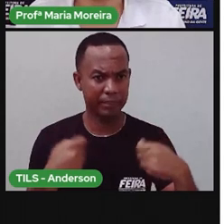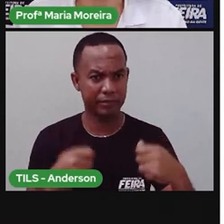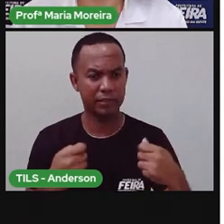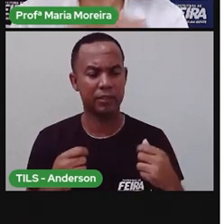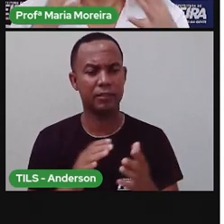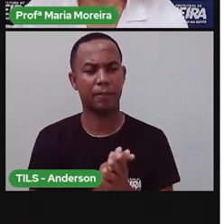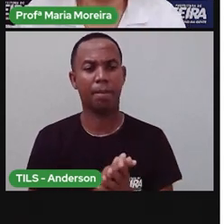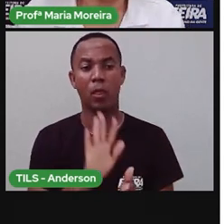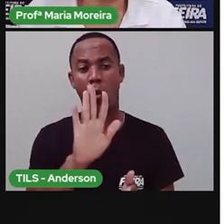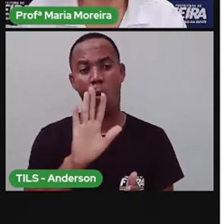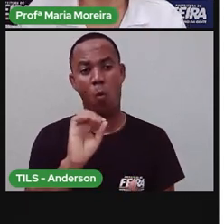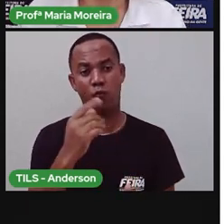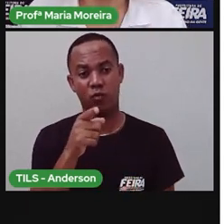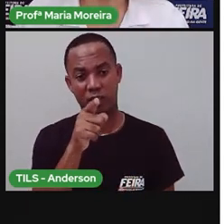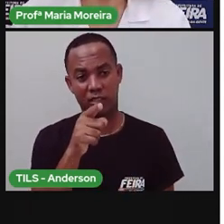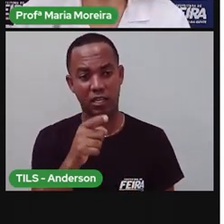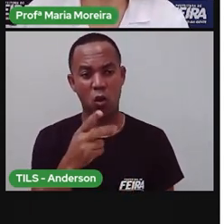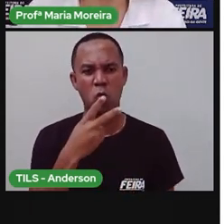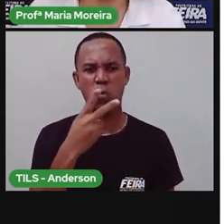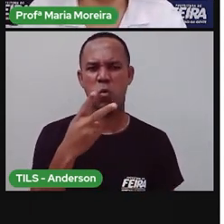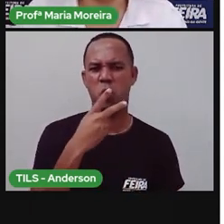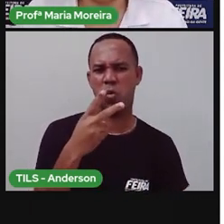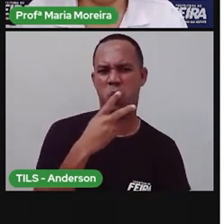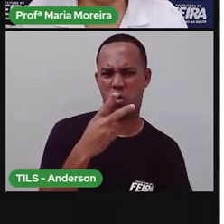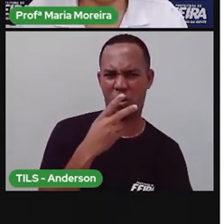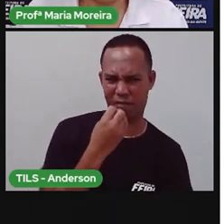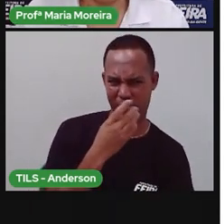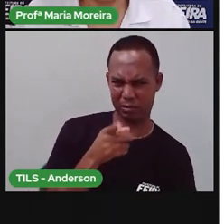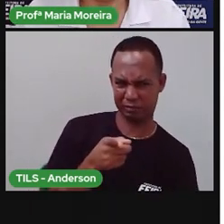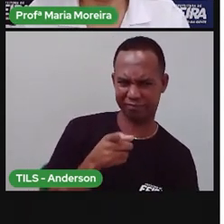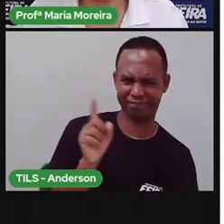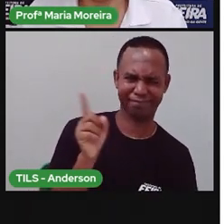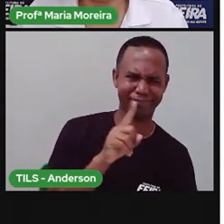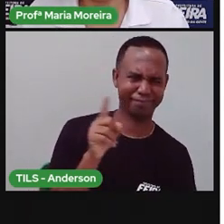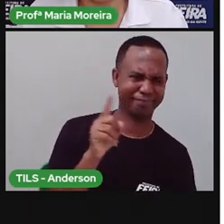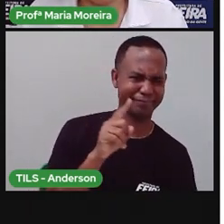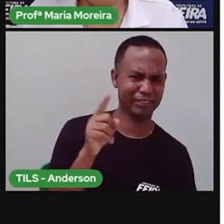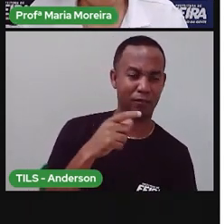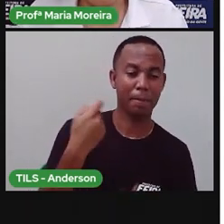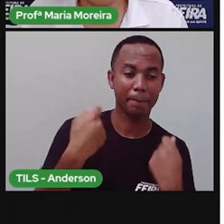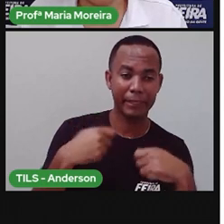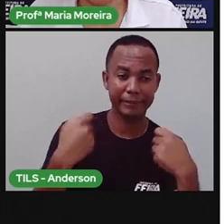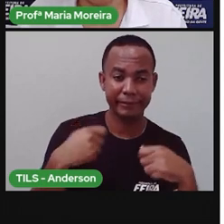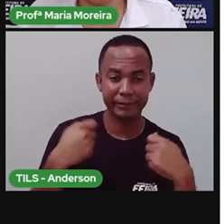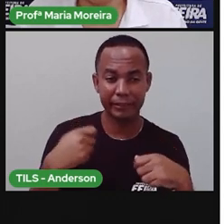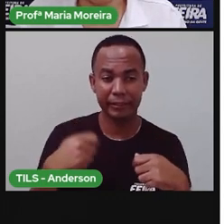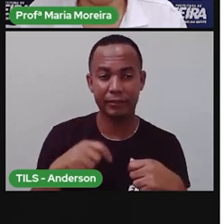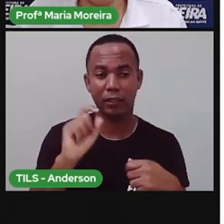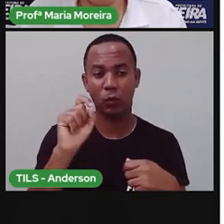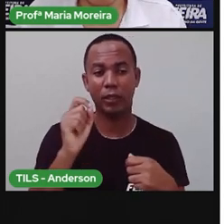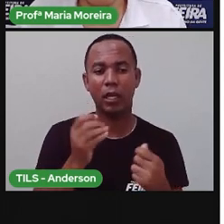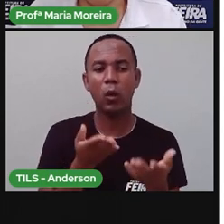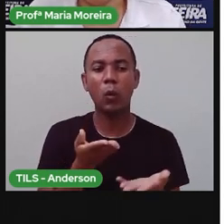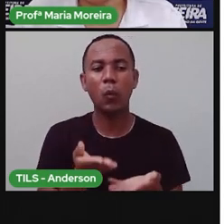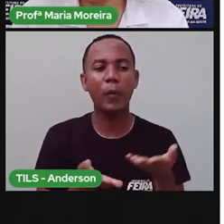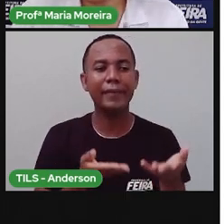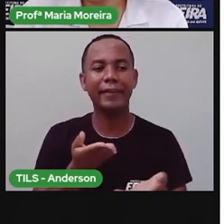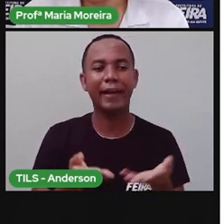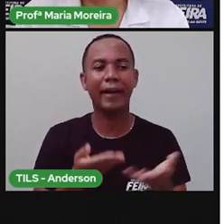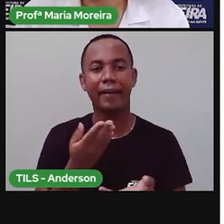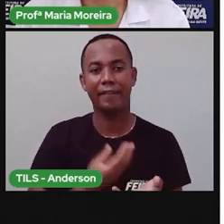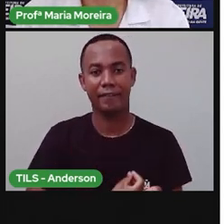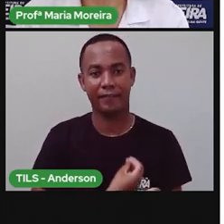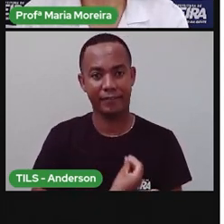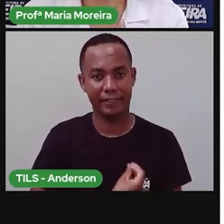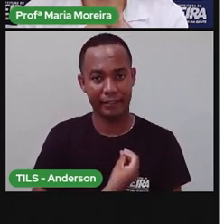se fuma, bem menos ainda, né? Isso? Então, a gente precisa prezar também pela qualidade de vida. Isso,